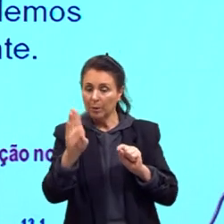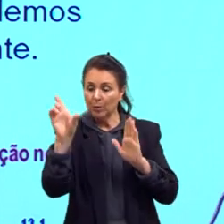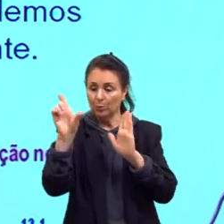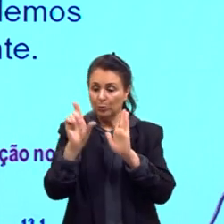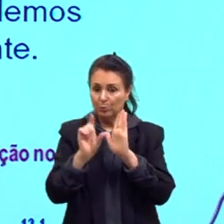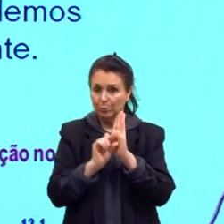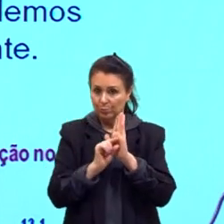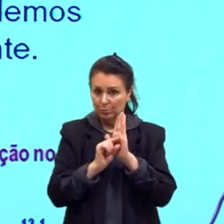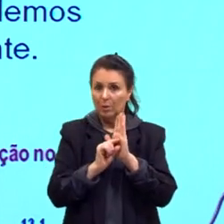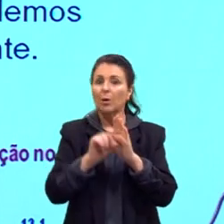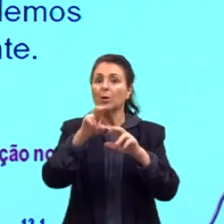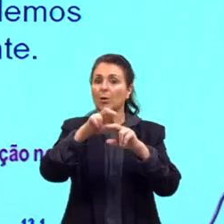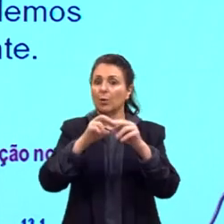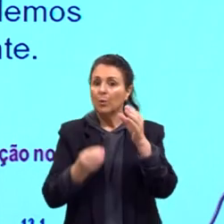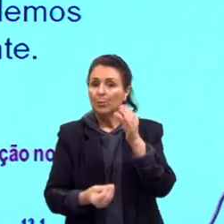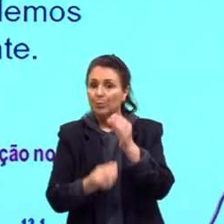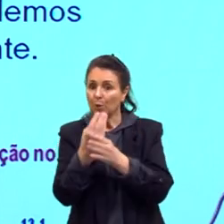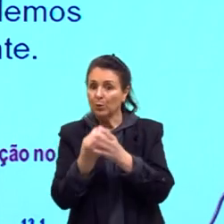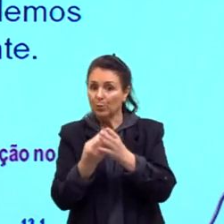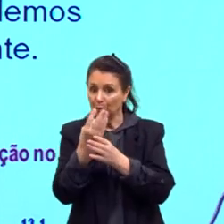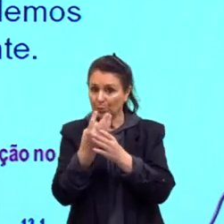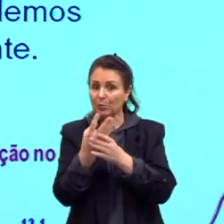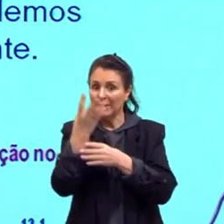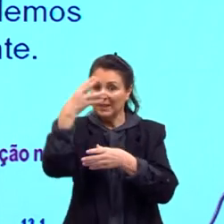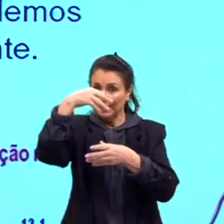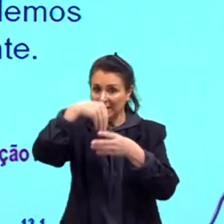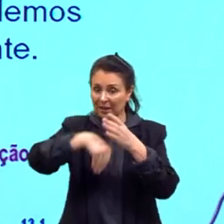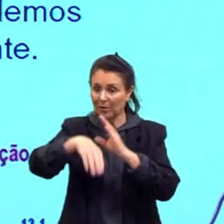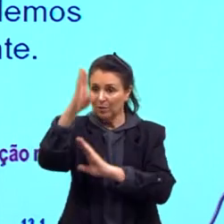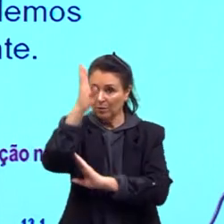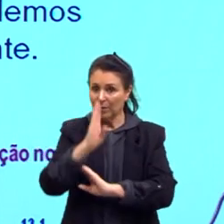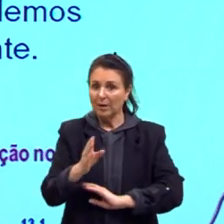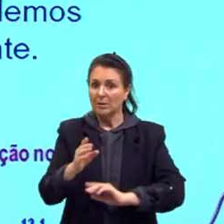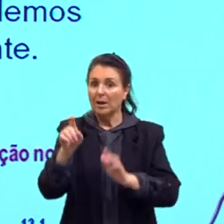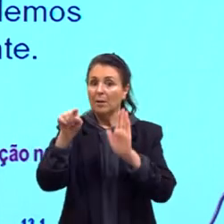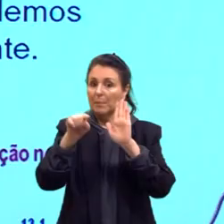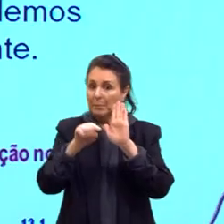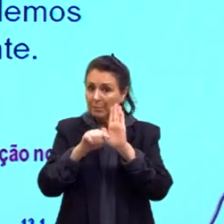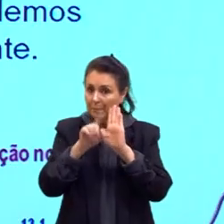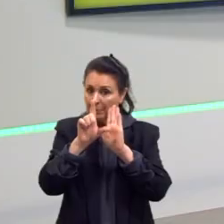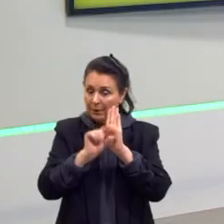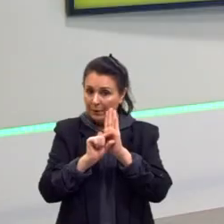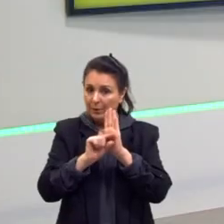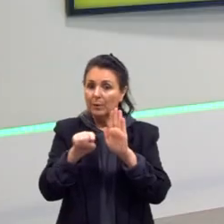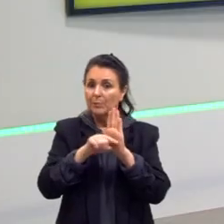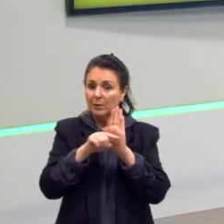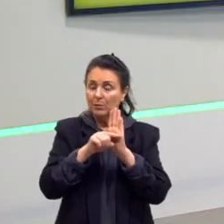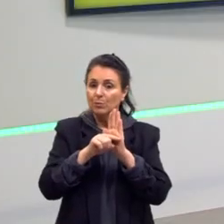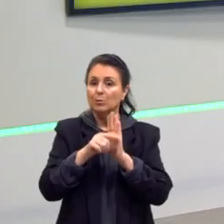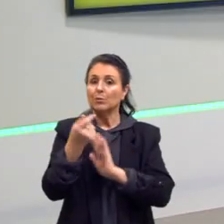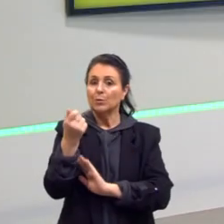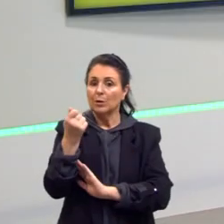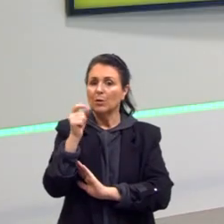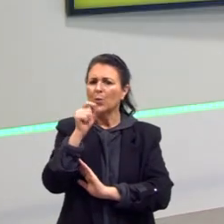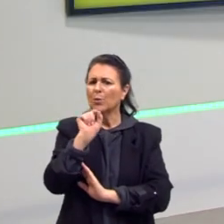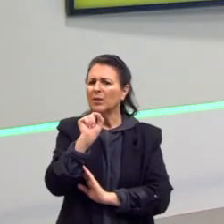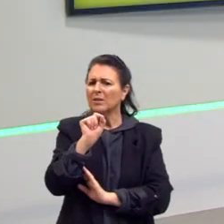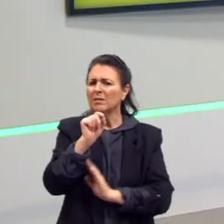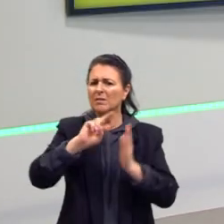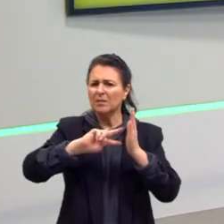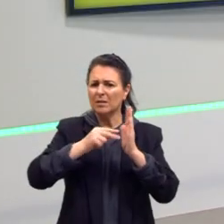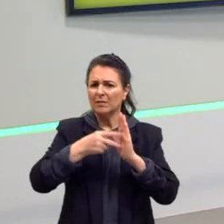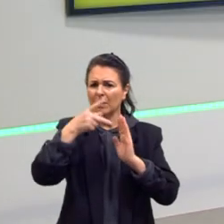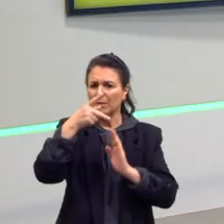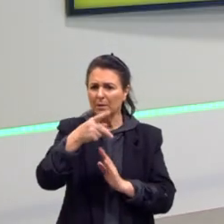produto interno bruto rolando, tá, menos dinheiro. O que é o produto interno bruto relacionado a isso, tá, gurizada? É importante